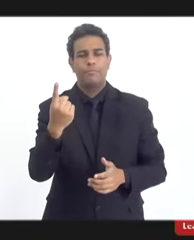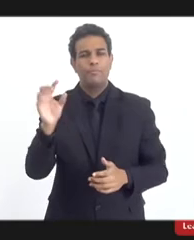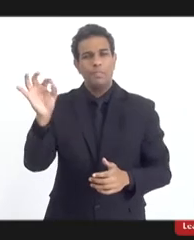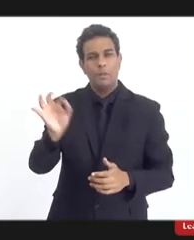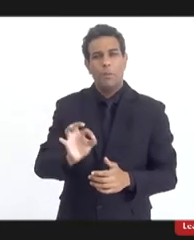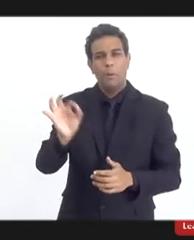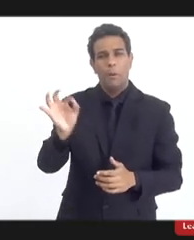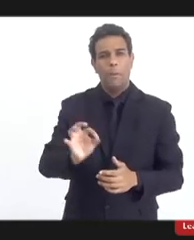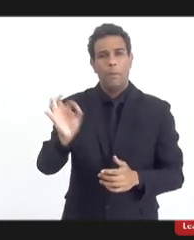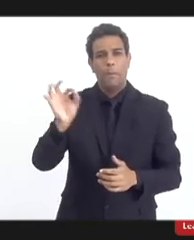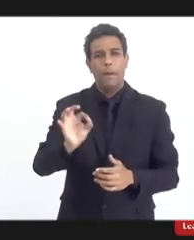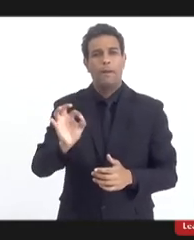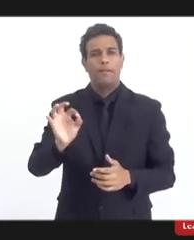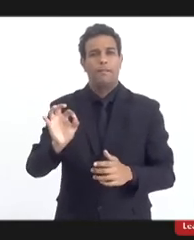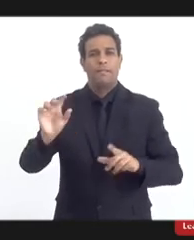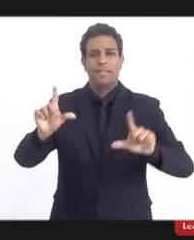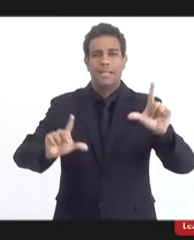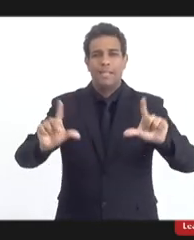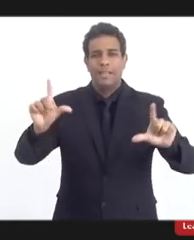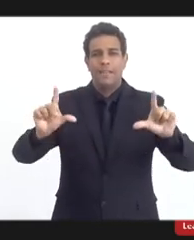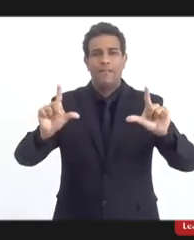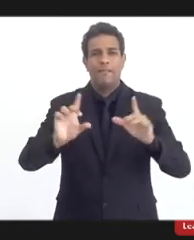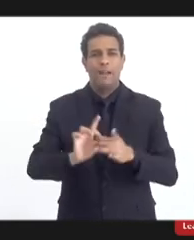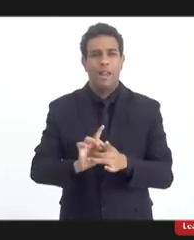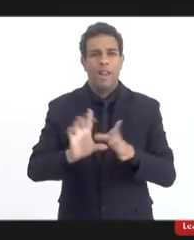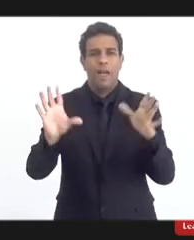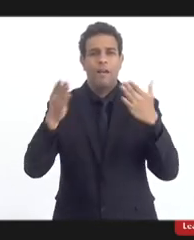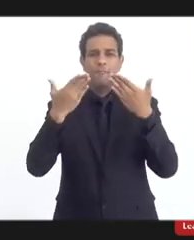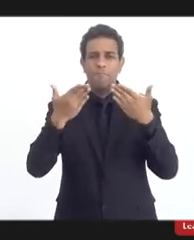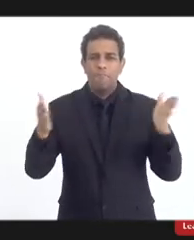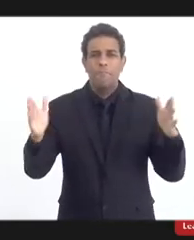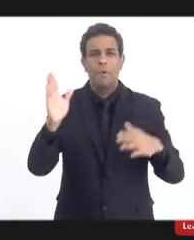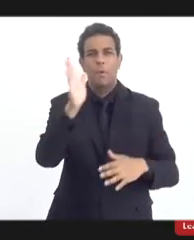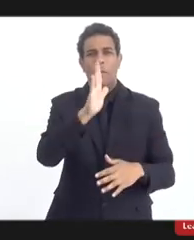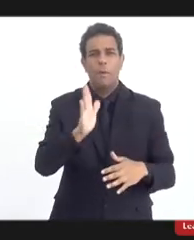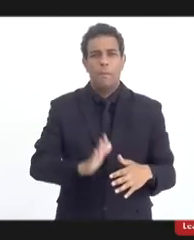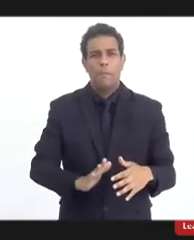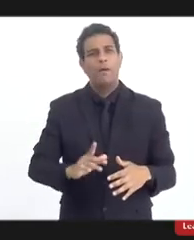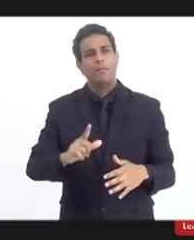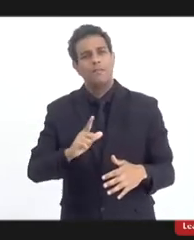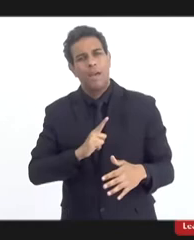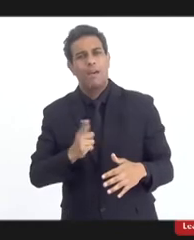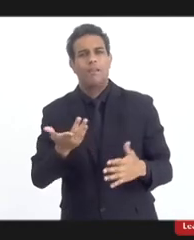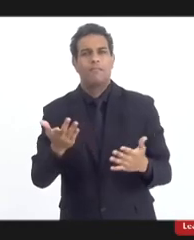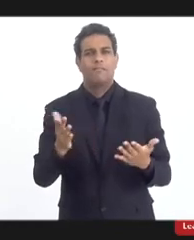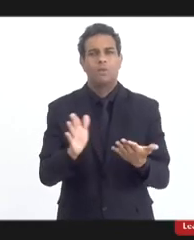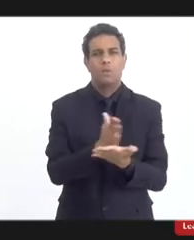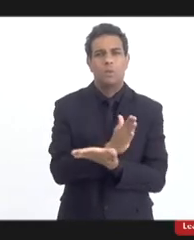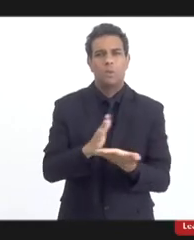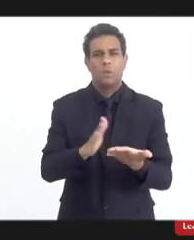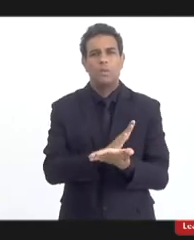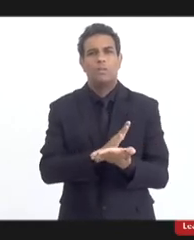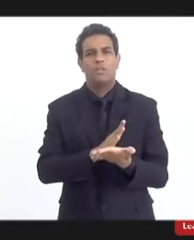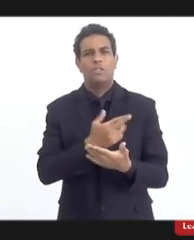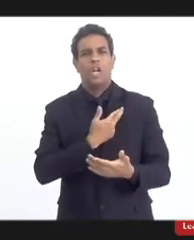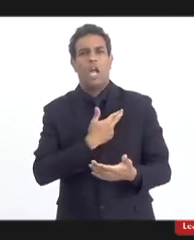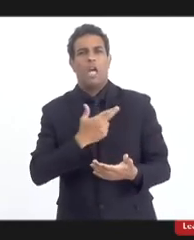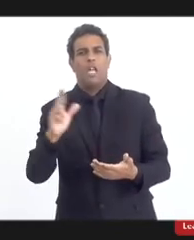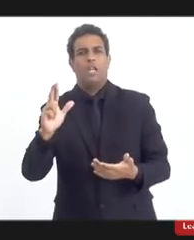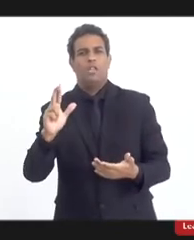conteúdo da TV aberta no Brasil é ocupado por programas religiosos.